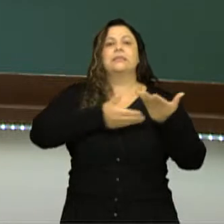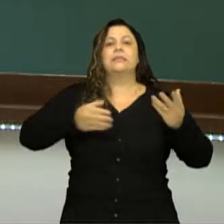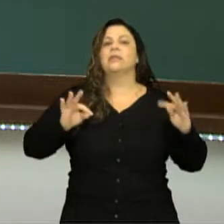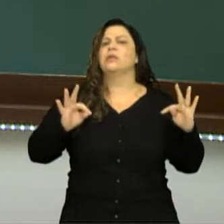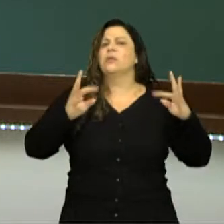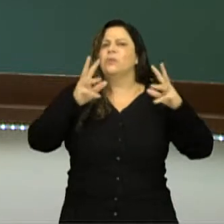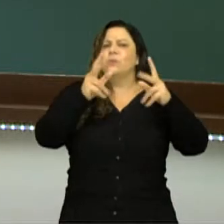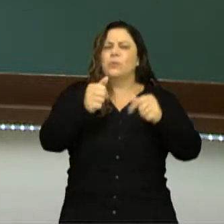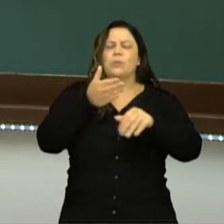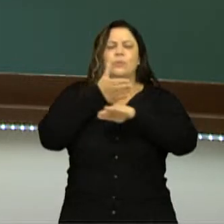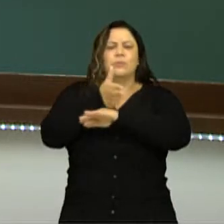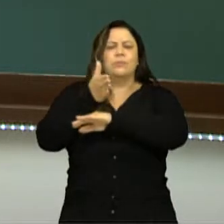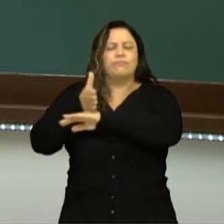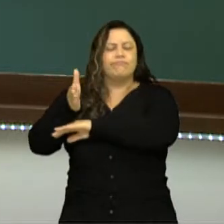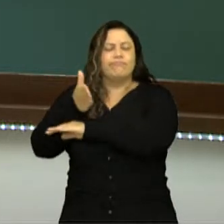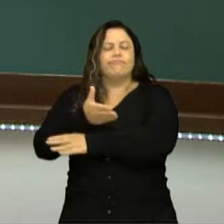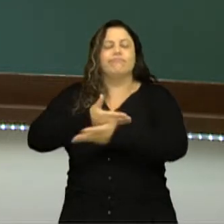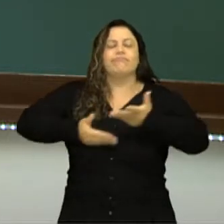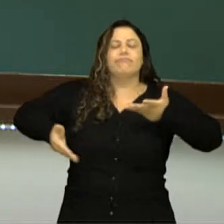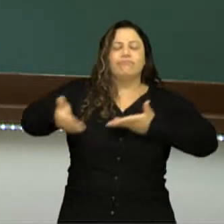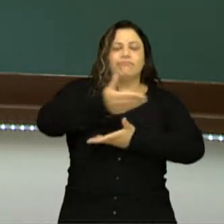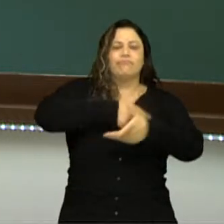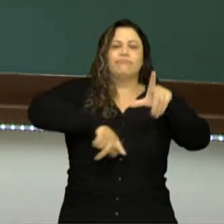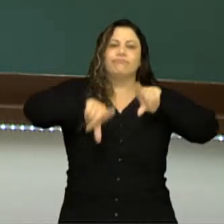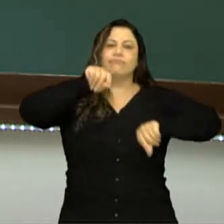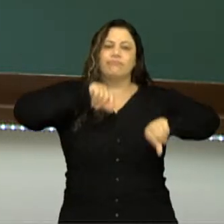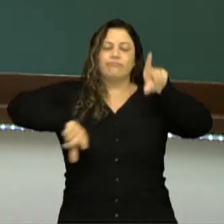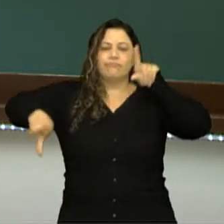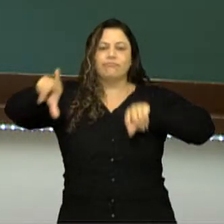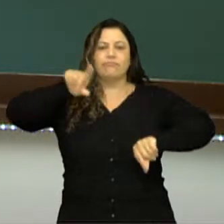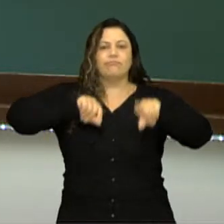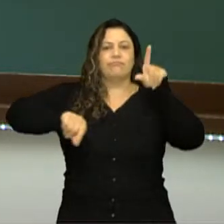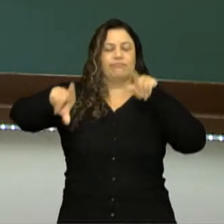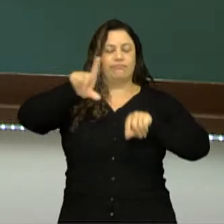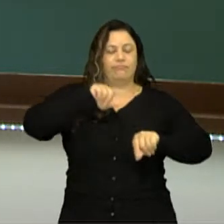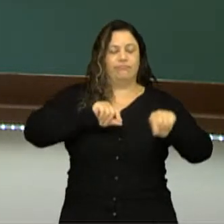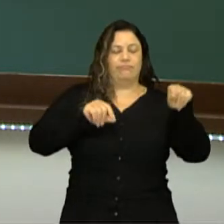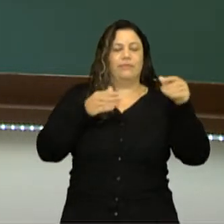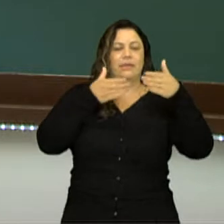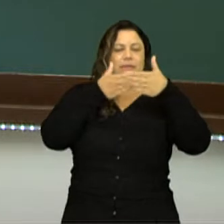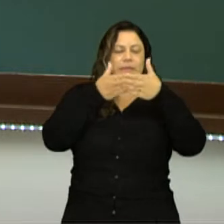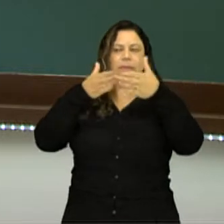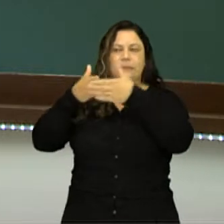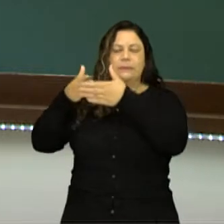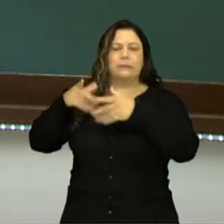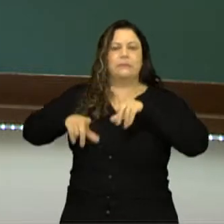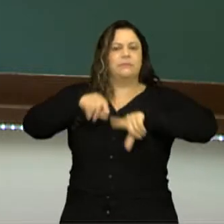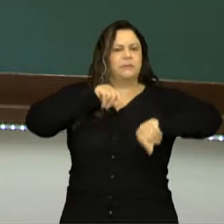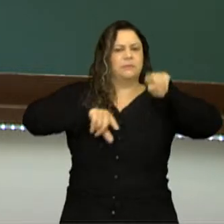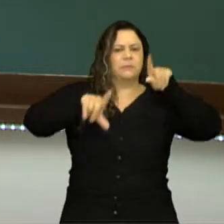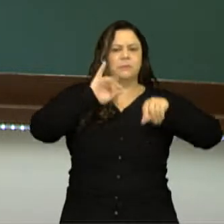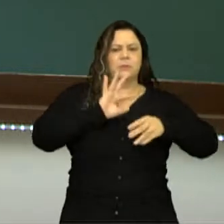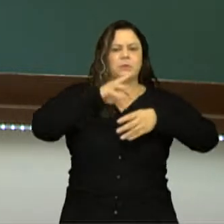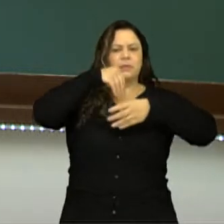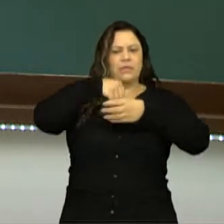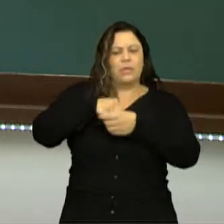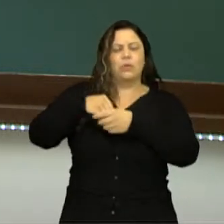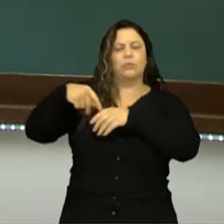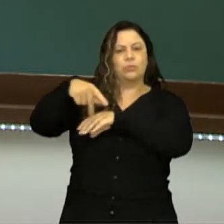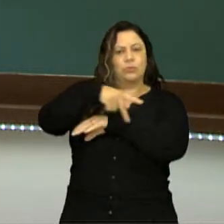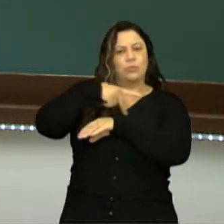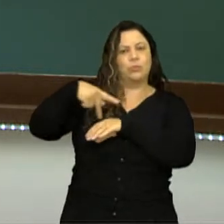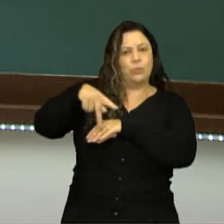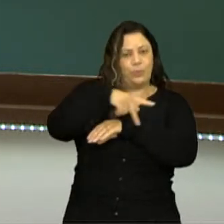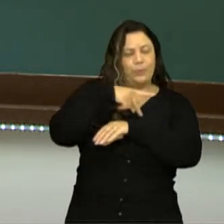participa das escolhas, das deliberações políticas em seu país. É aquele